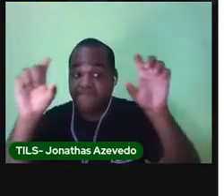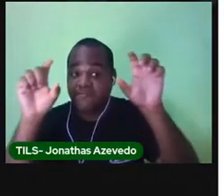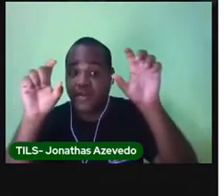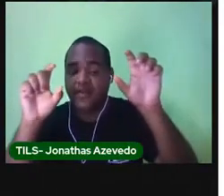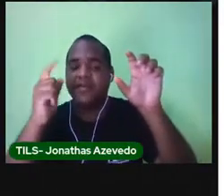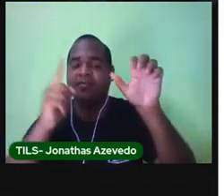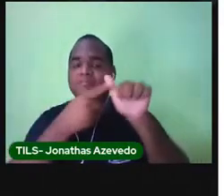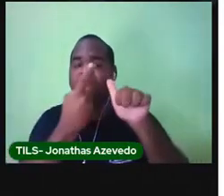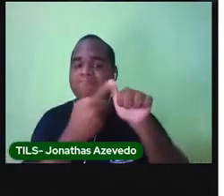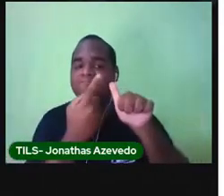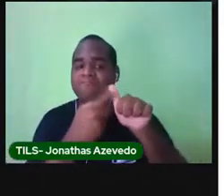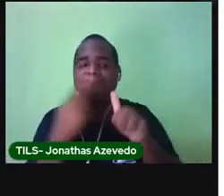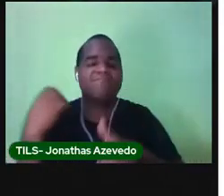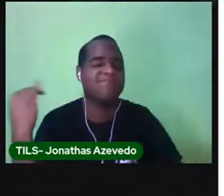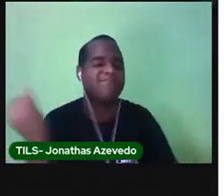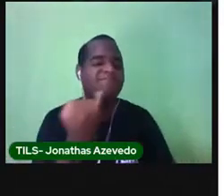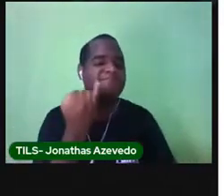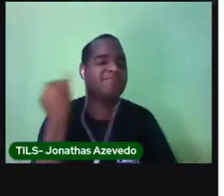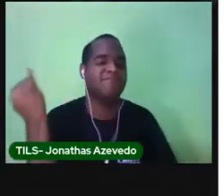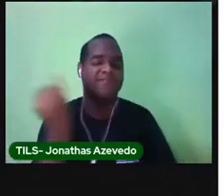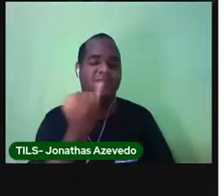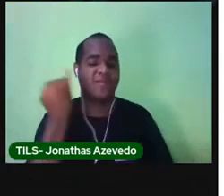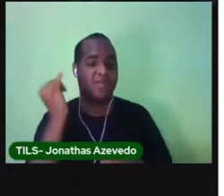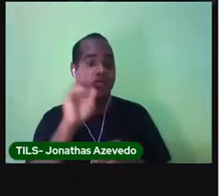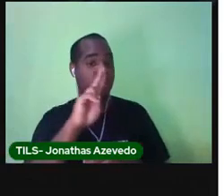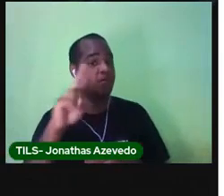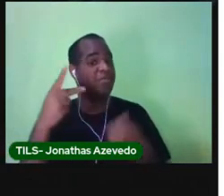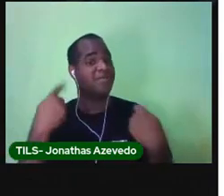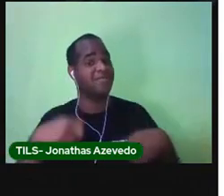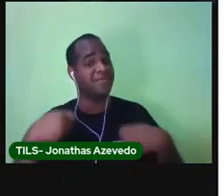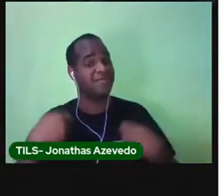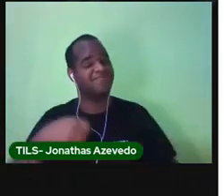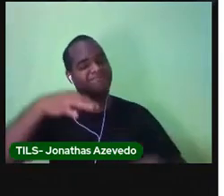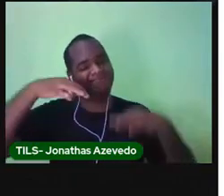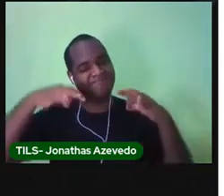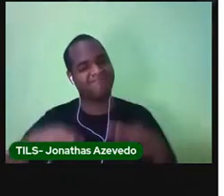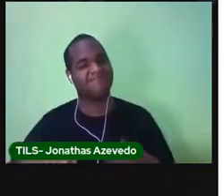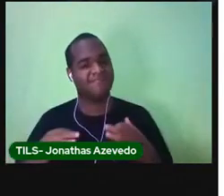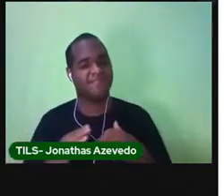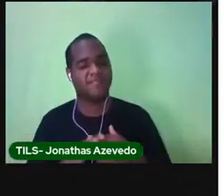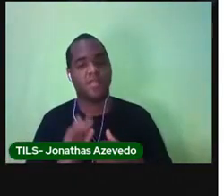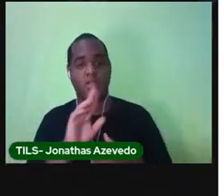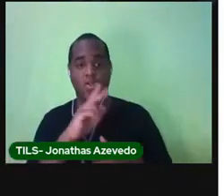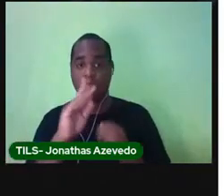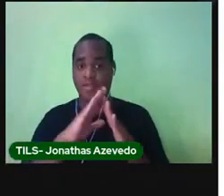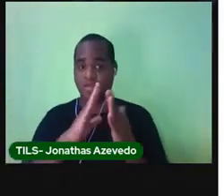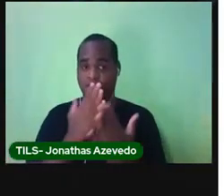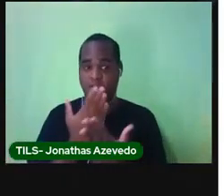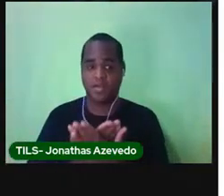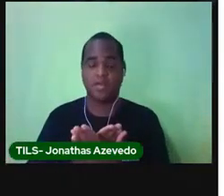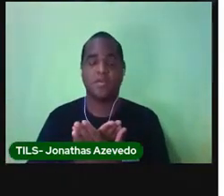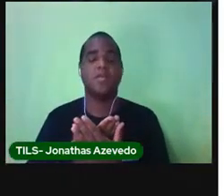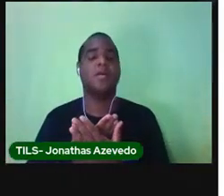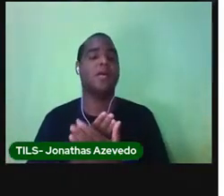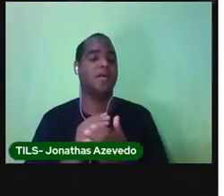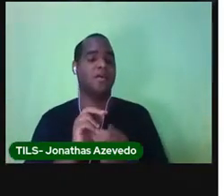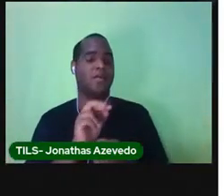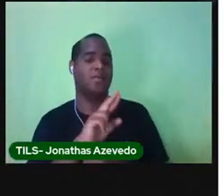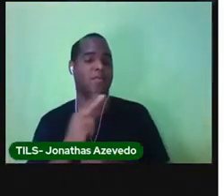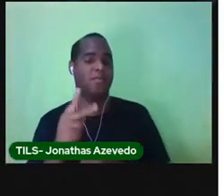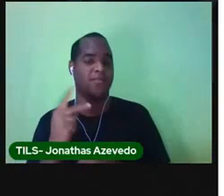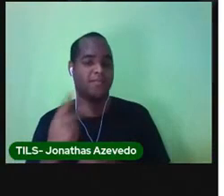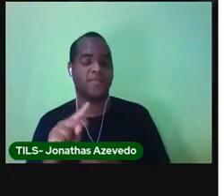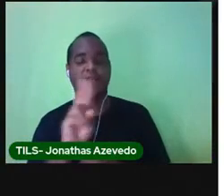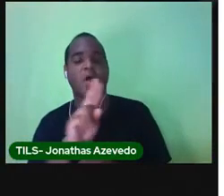é a mais importante, é preencher o cabeçalho corretamente. O nome da sua escola e o seu nome,